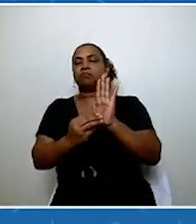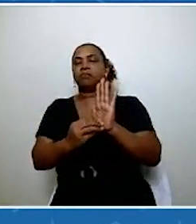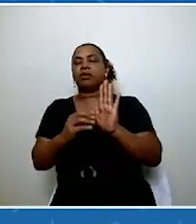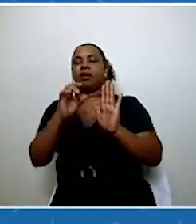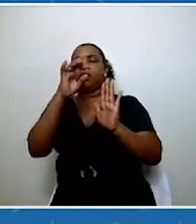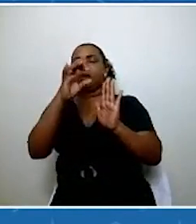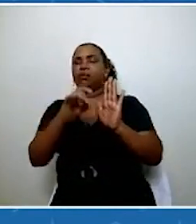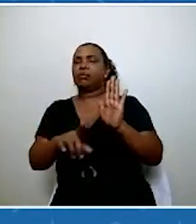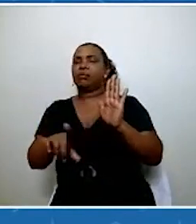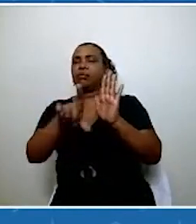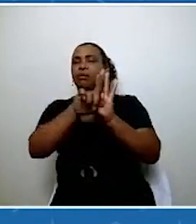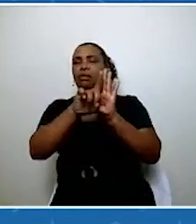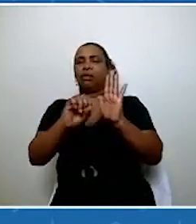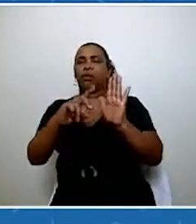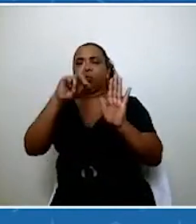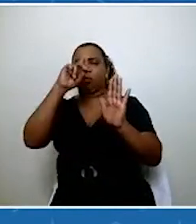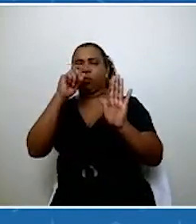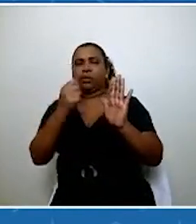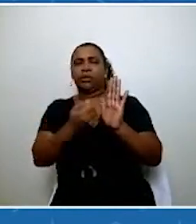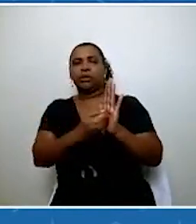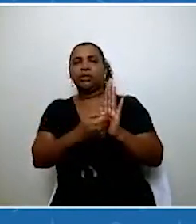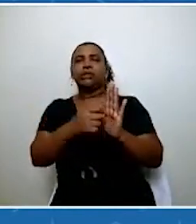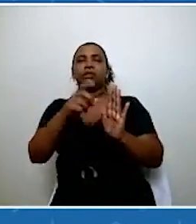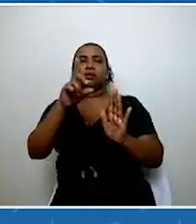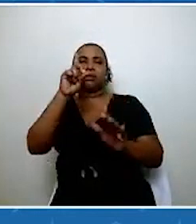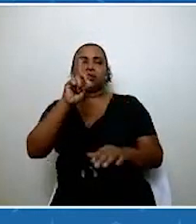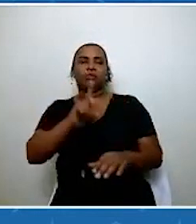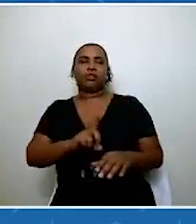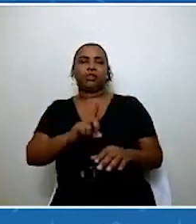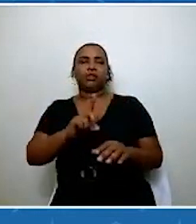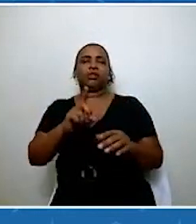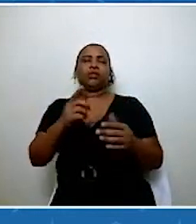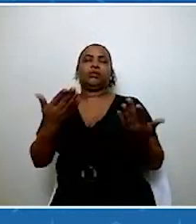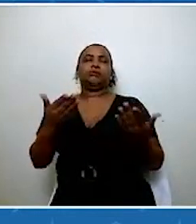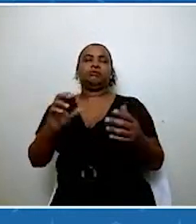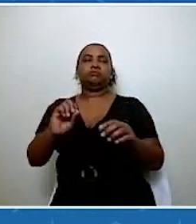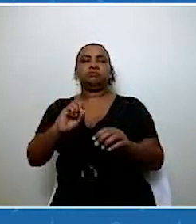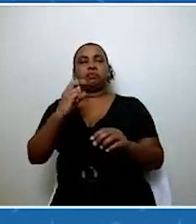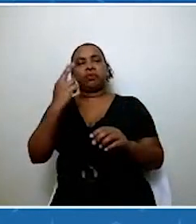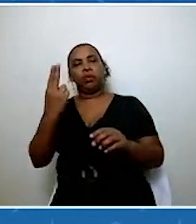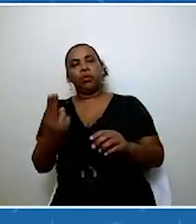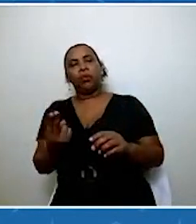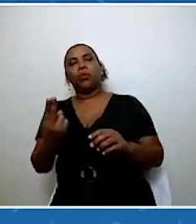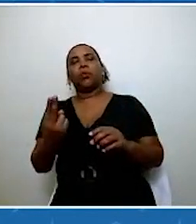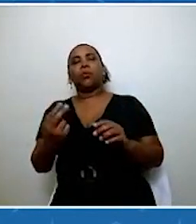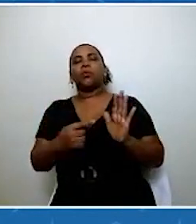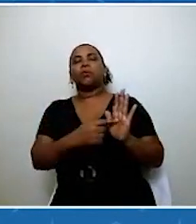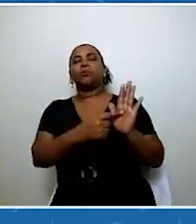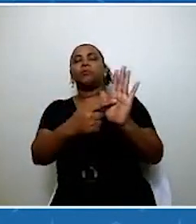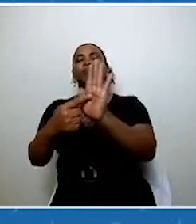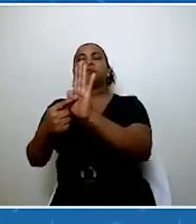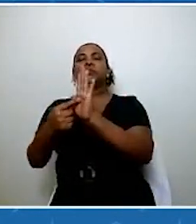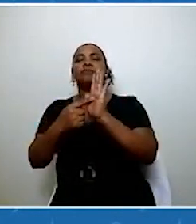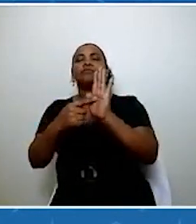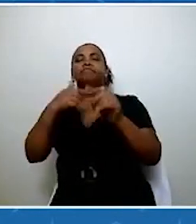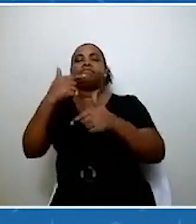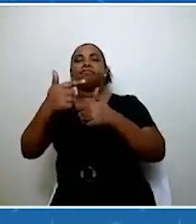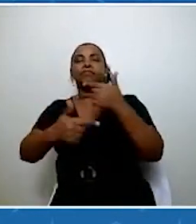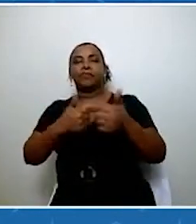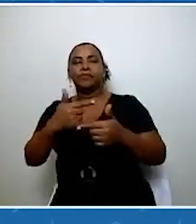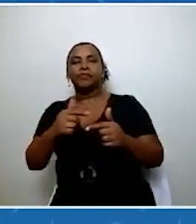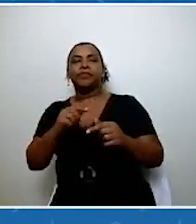decisão da diretoria geral, por exemplo, ou apresentando todas essas iniciativas que tornam o nosso prédio novo